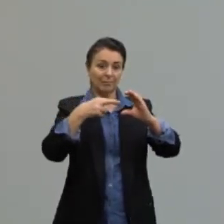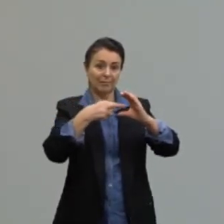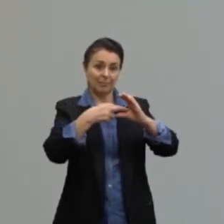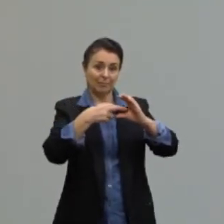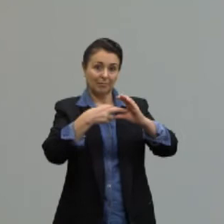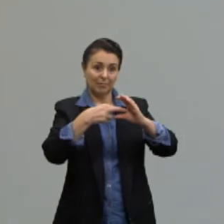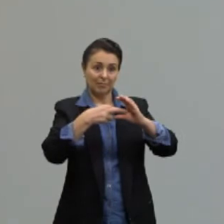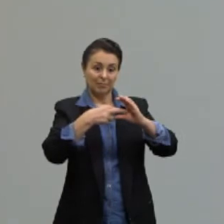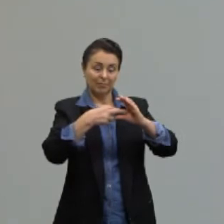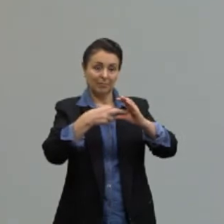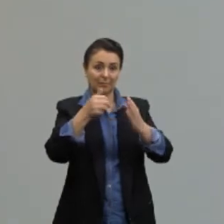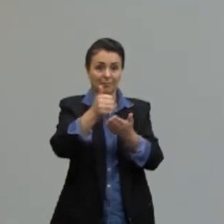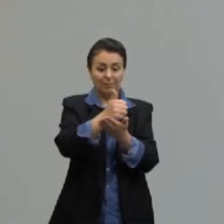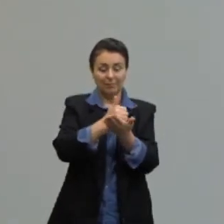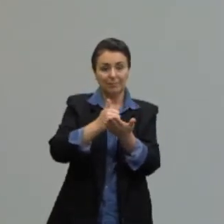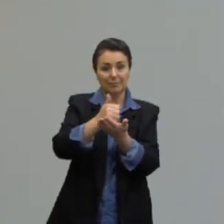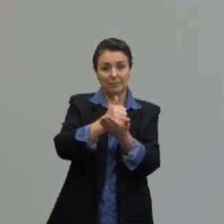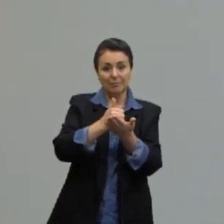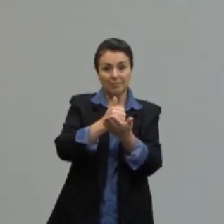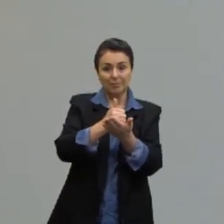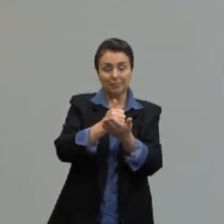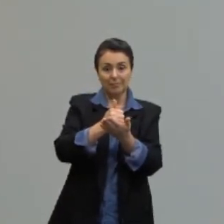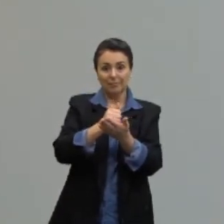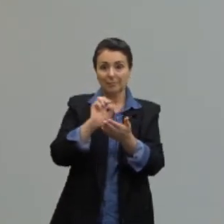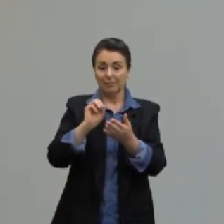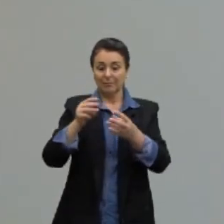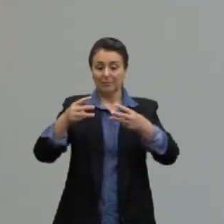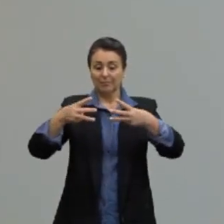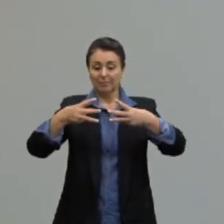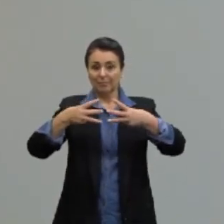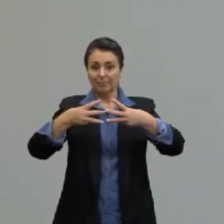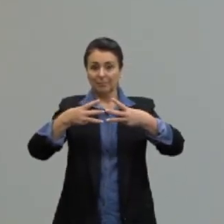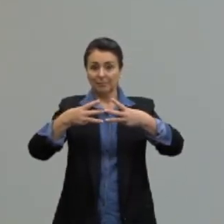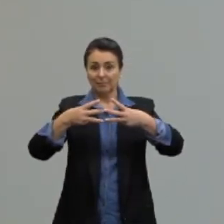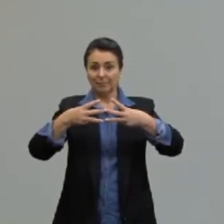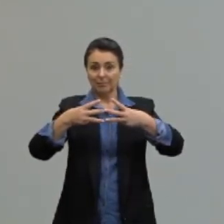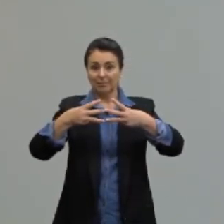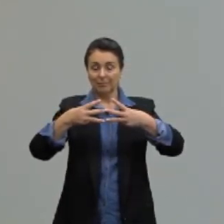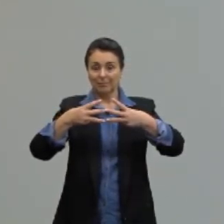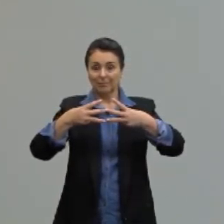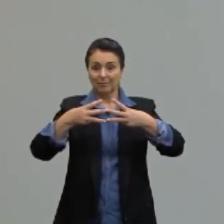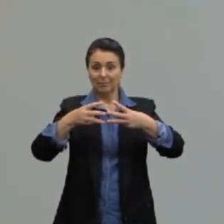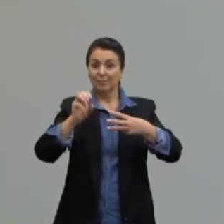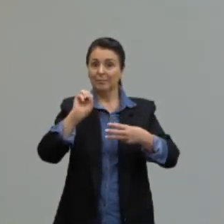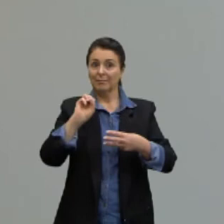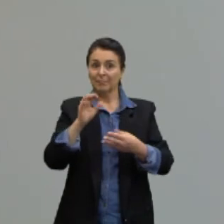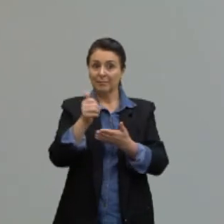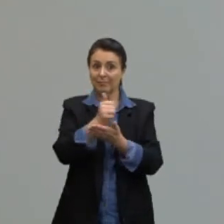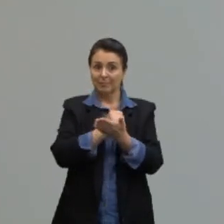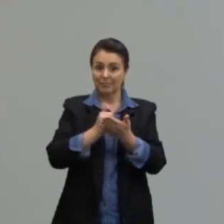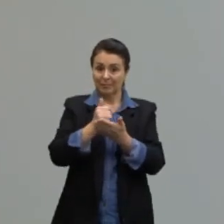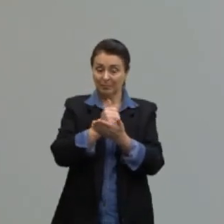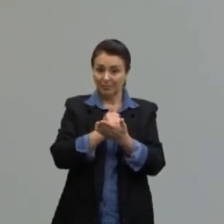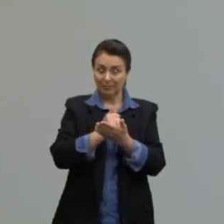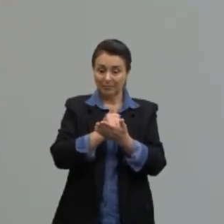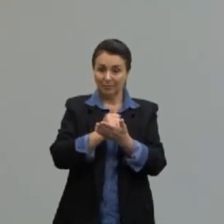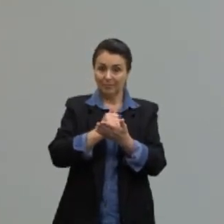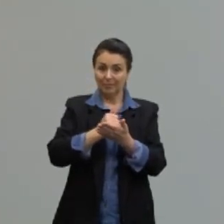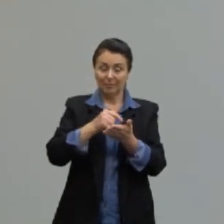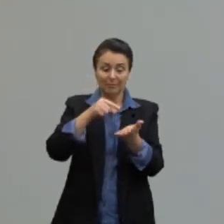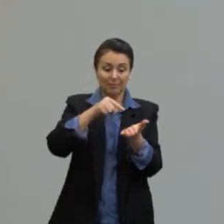porque esta base é uma base hexagonal. Se ela é uma base hexagonal de centro O,